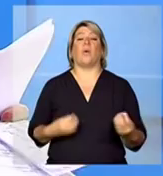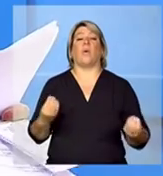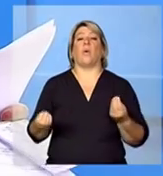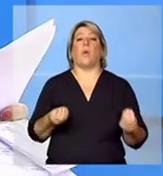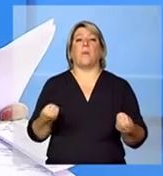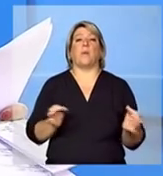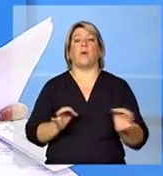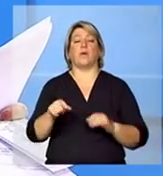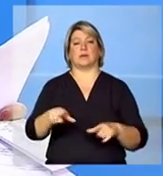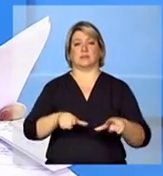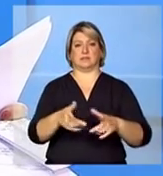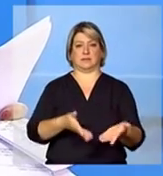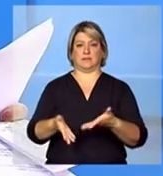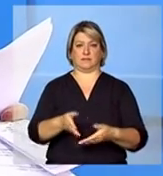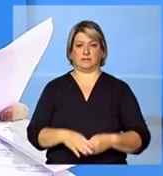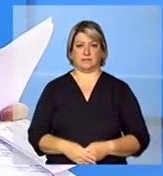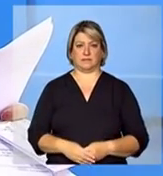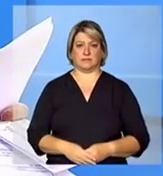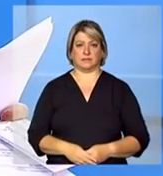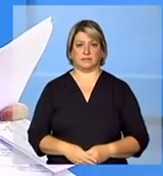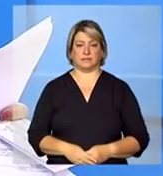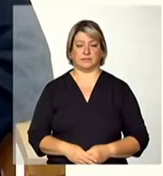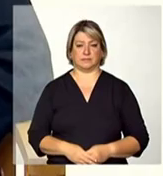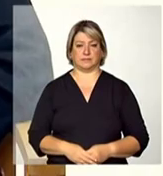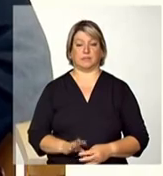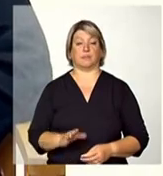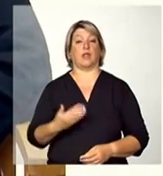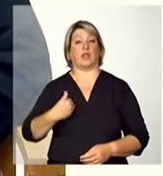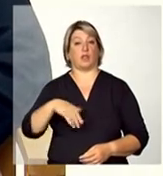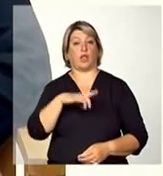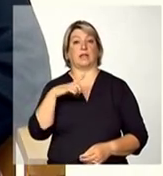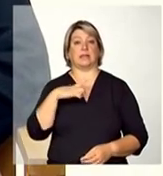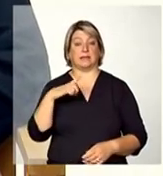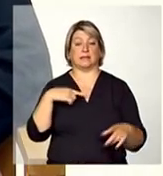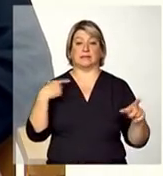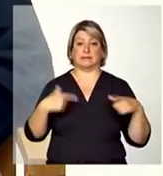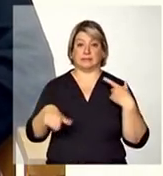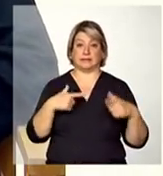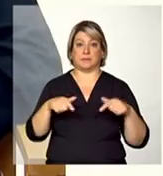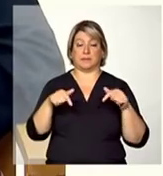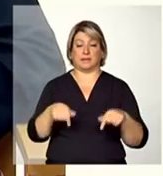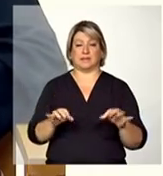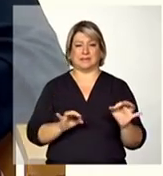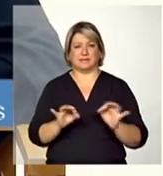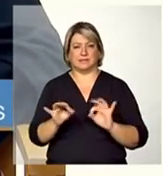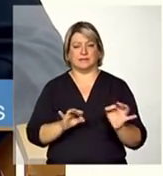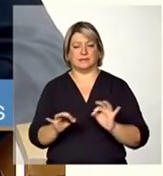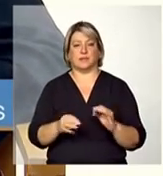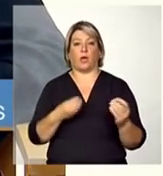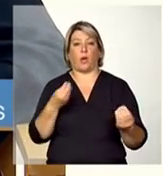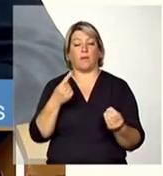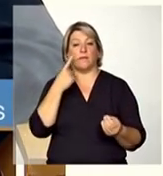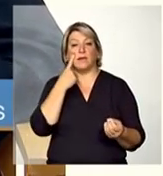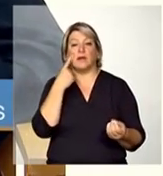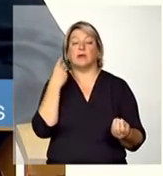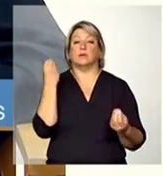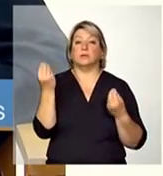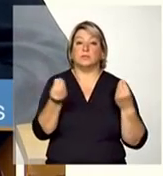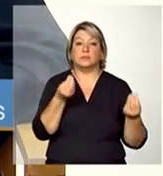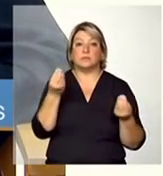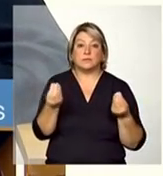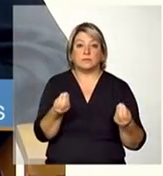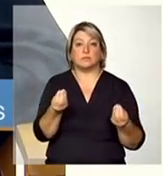ordenado esse serviço? Nós estamos trabalhando aqui com o reordenamento como sendo realmente uma estratégia de